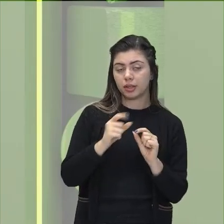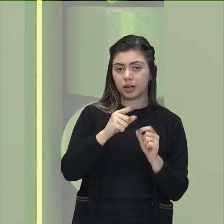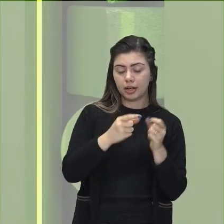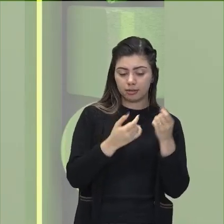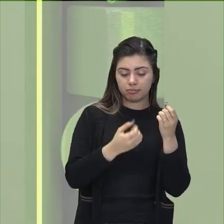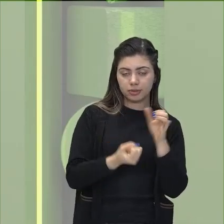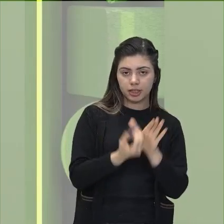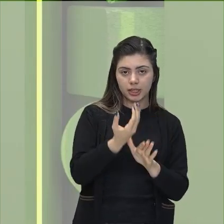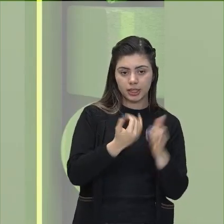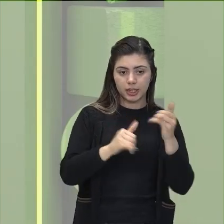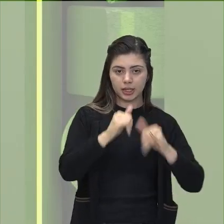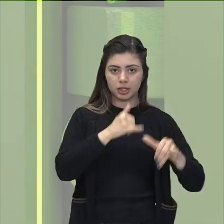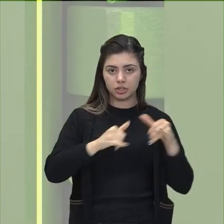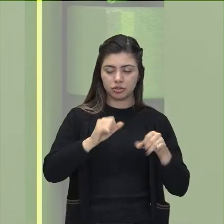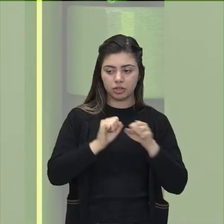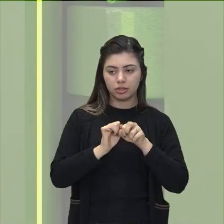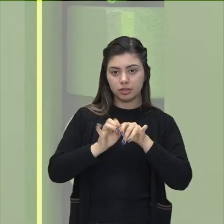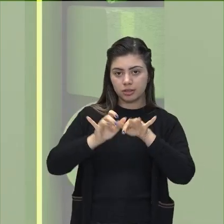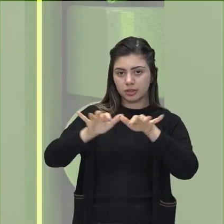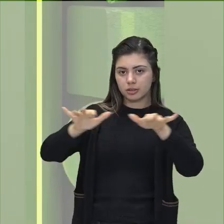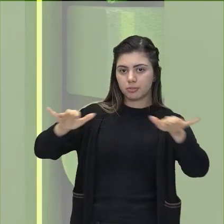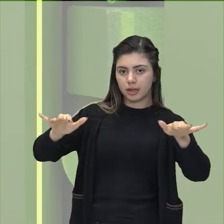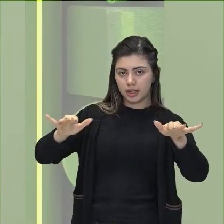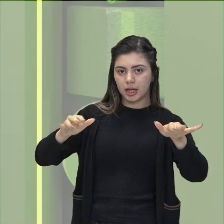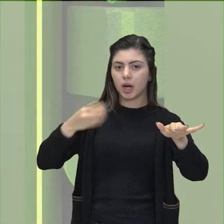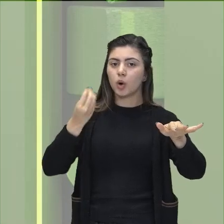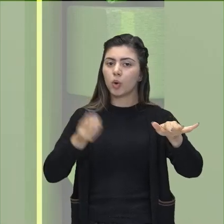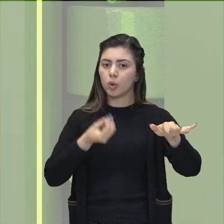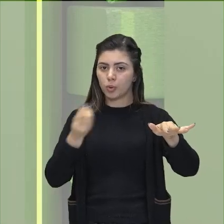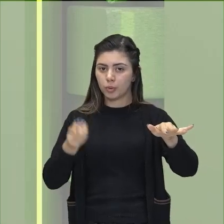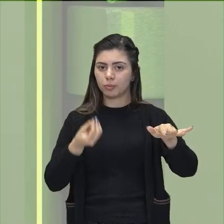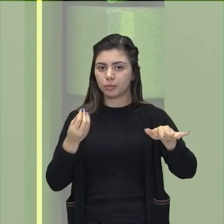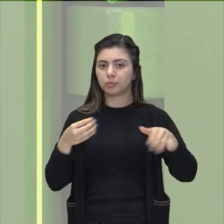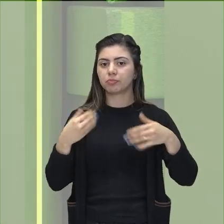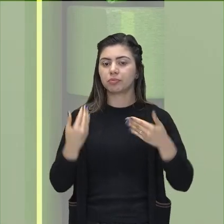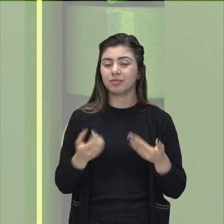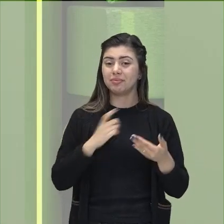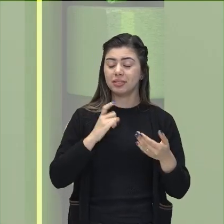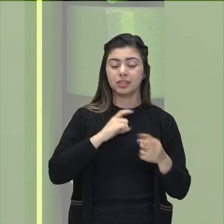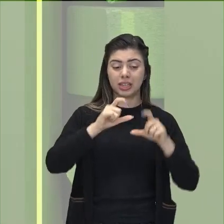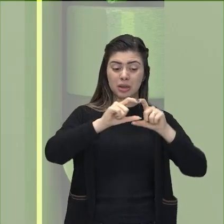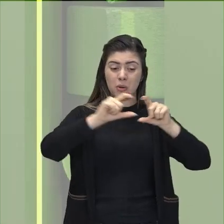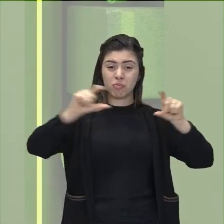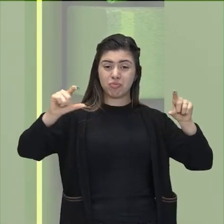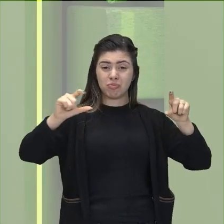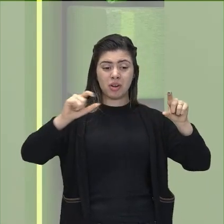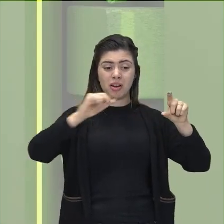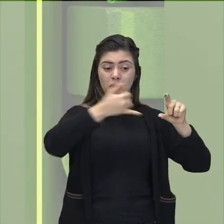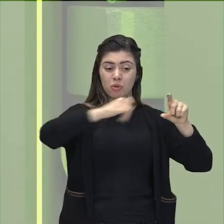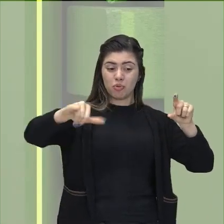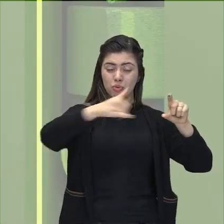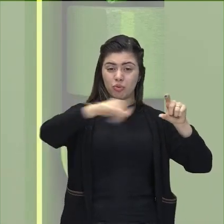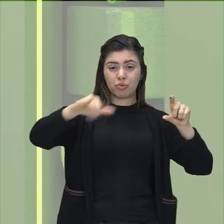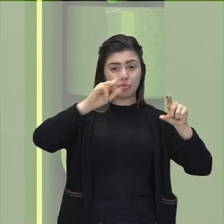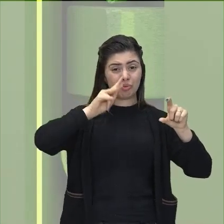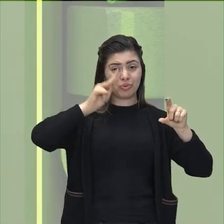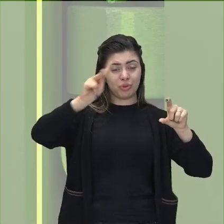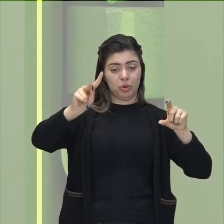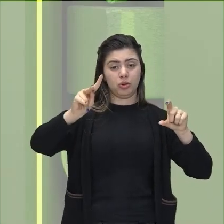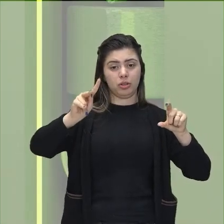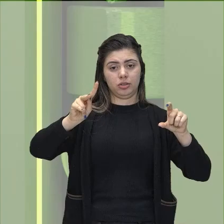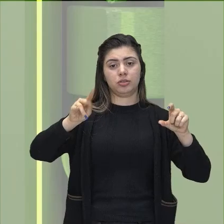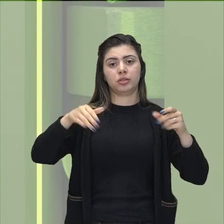para fazer a distribuição, eu faço isso com uma altíssima voltagem, porque isso vai me fazer com que eu tenha uma